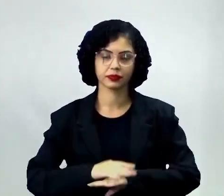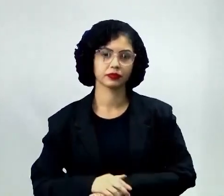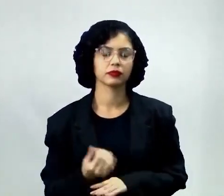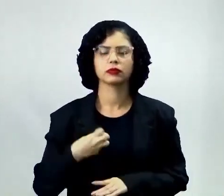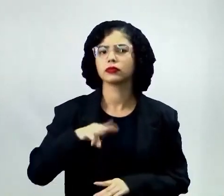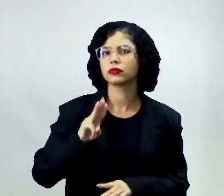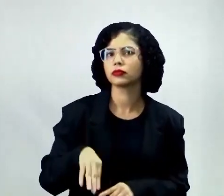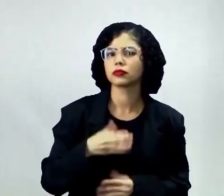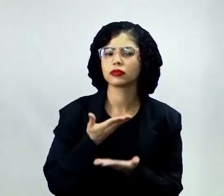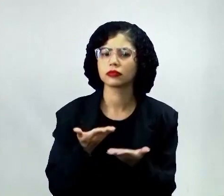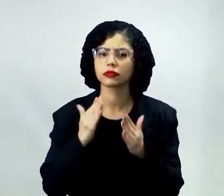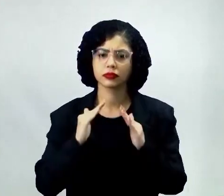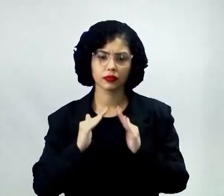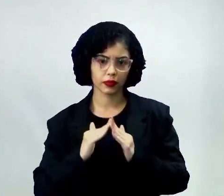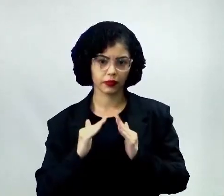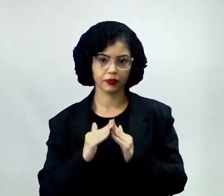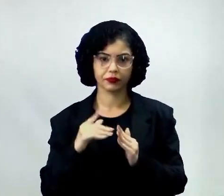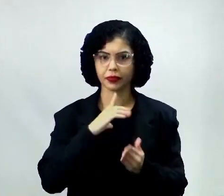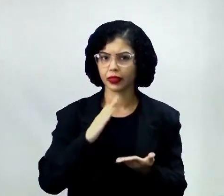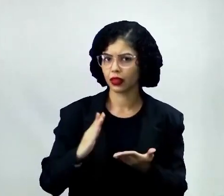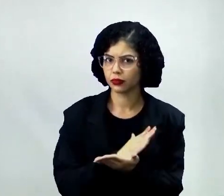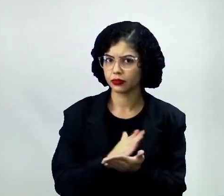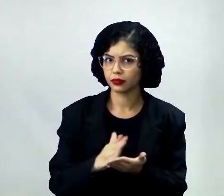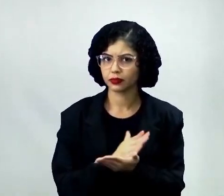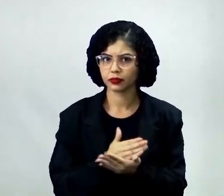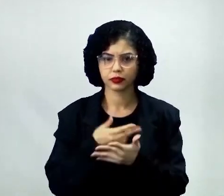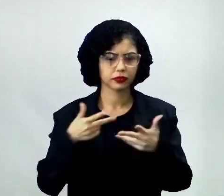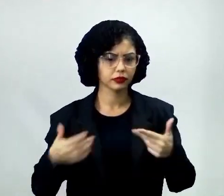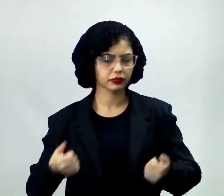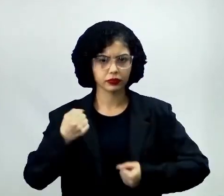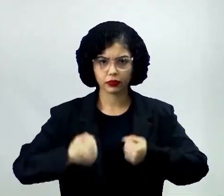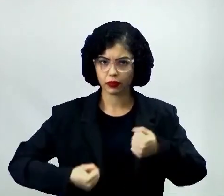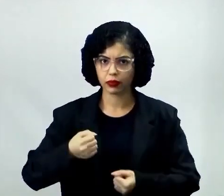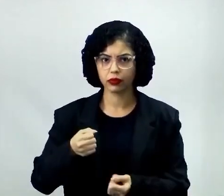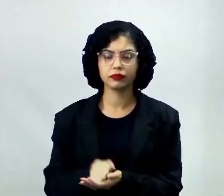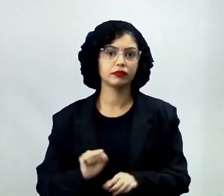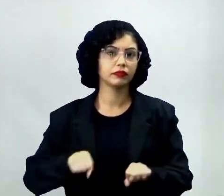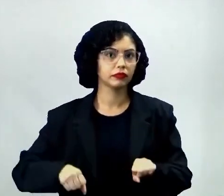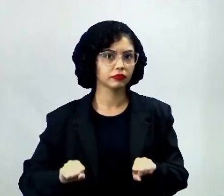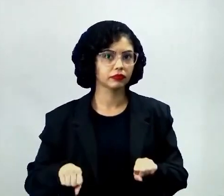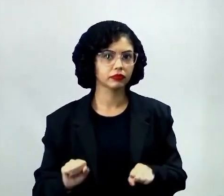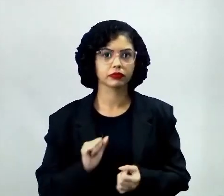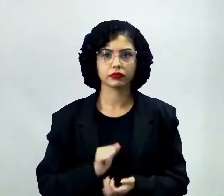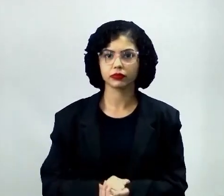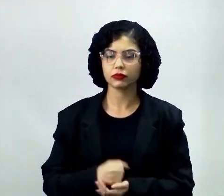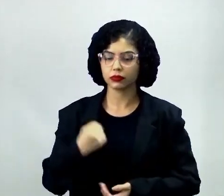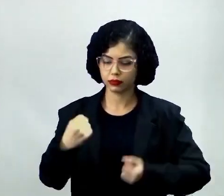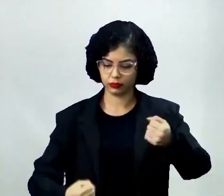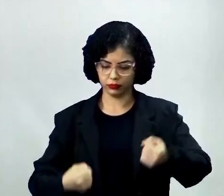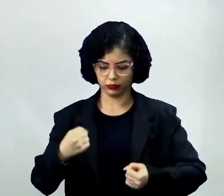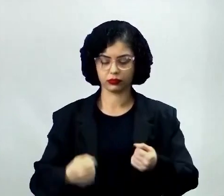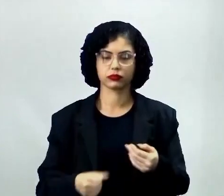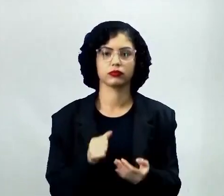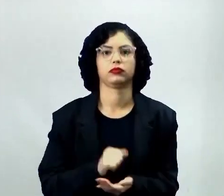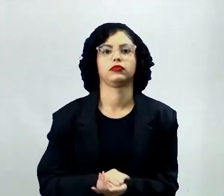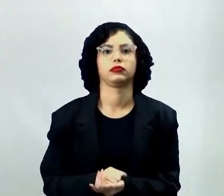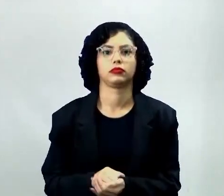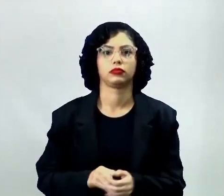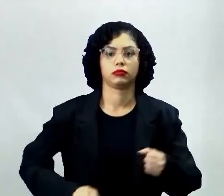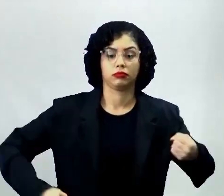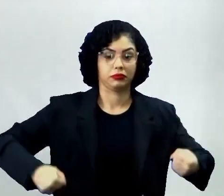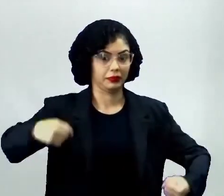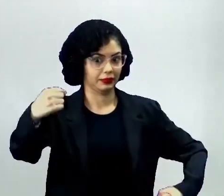Quem aí na sua casa tem algum meio de transporte? Uma moto, um carro, um